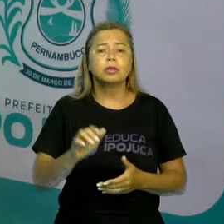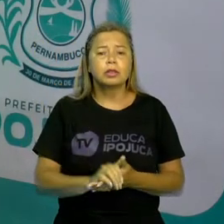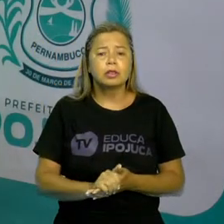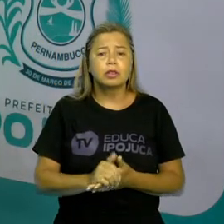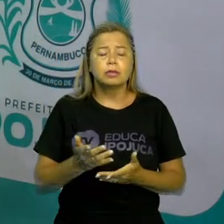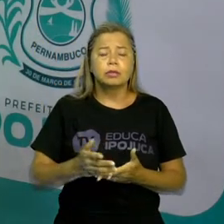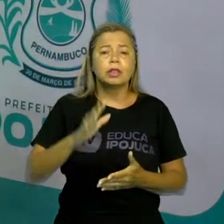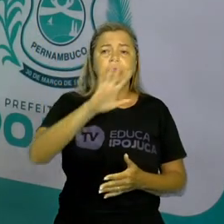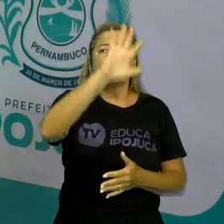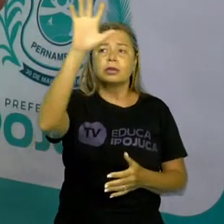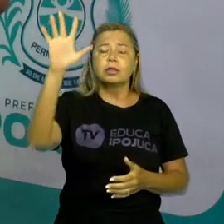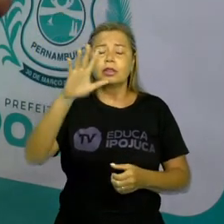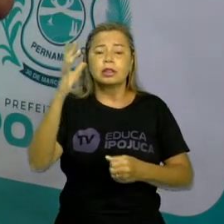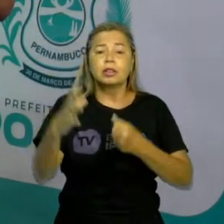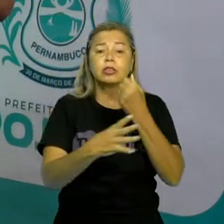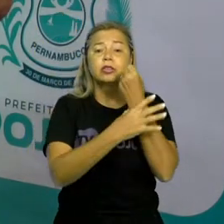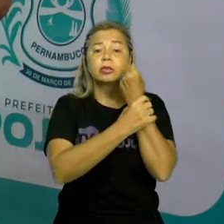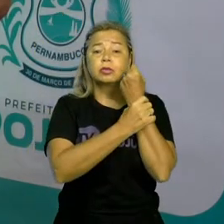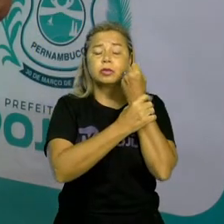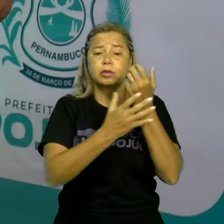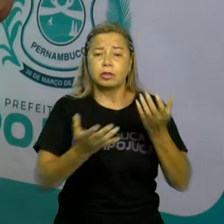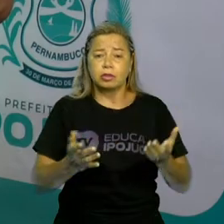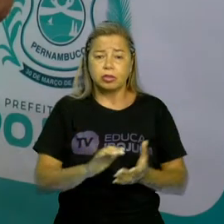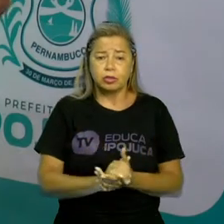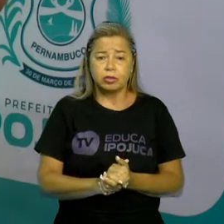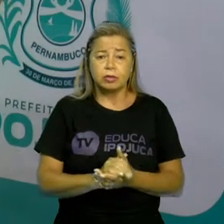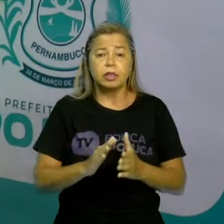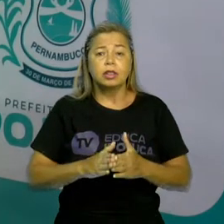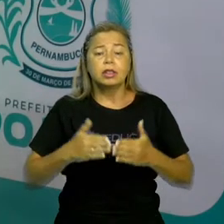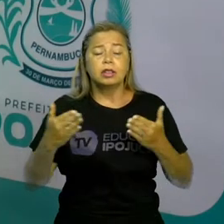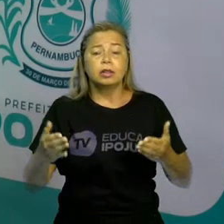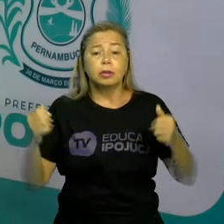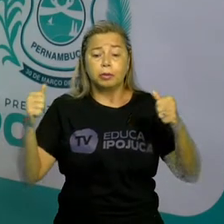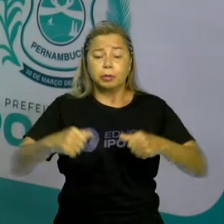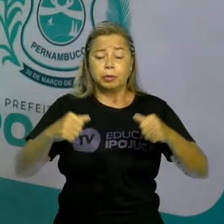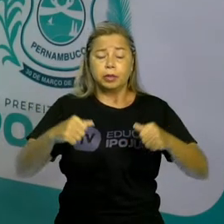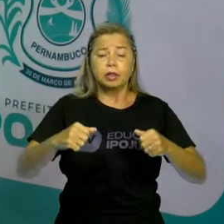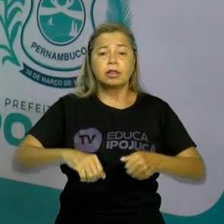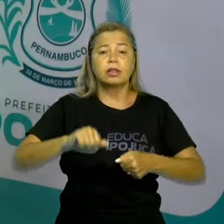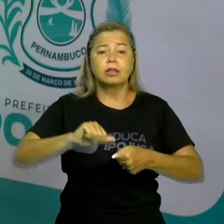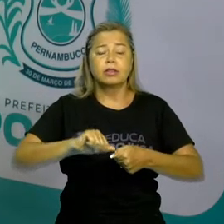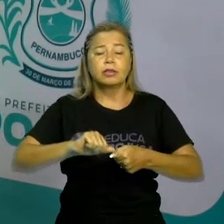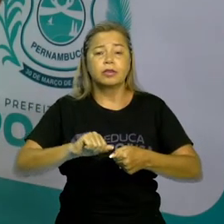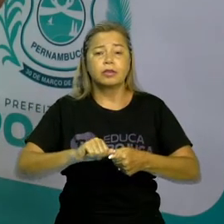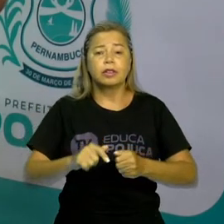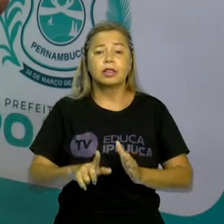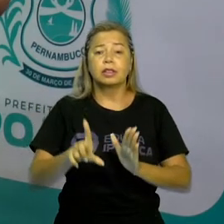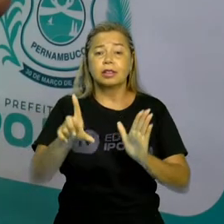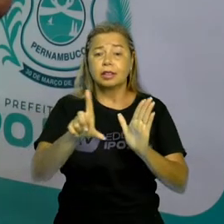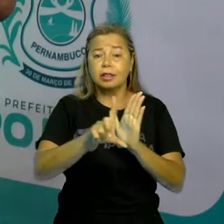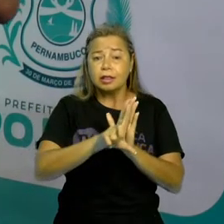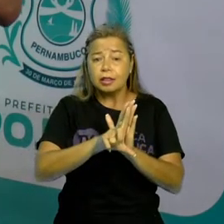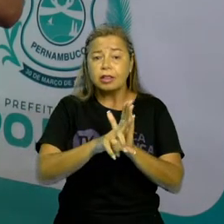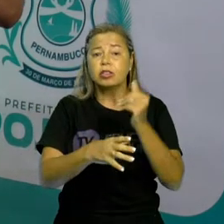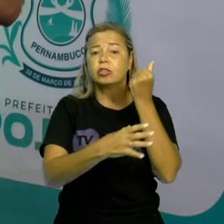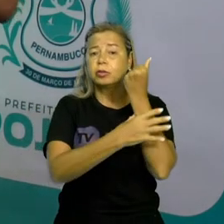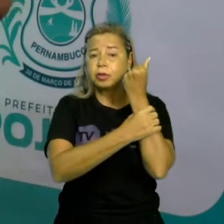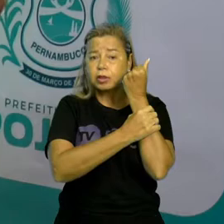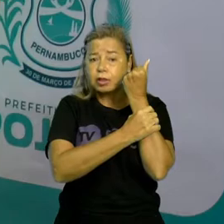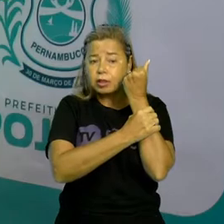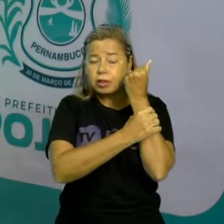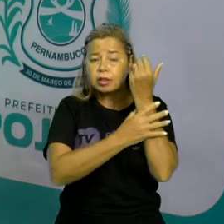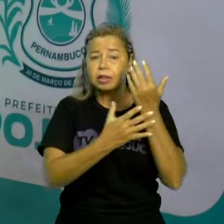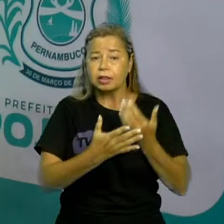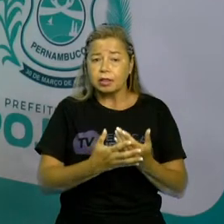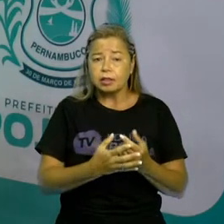preservadas, cabe ao Estado elaborar leis de proteção ambiental, bem como estabelecer